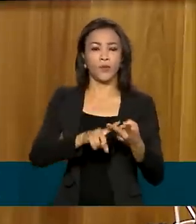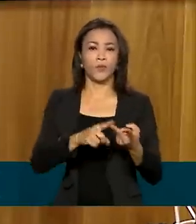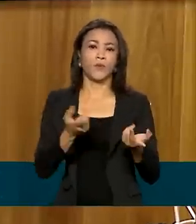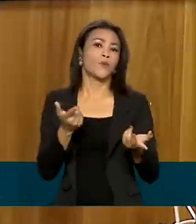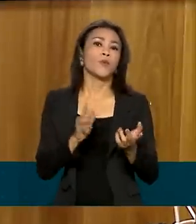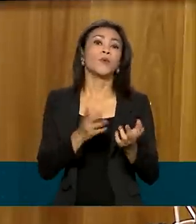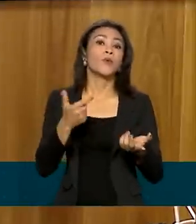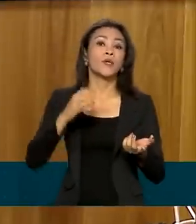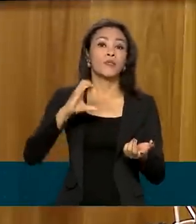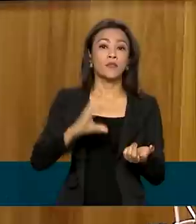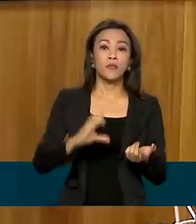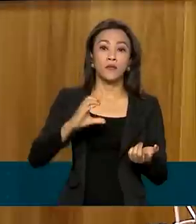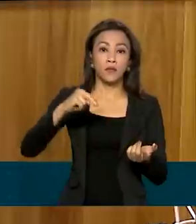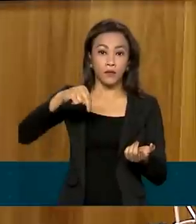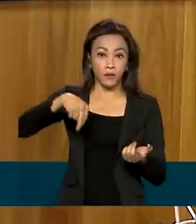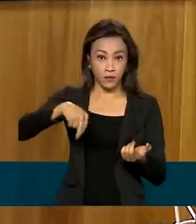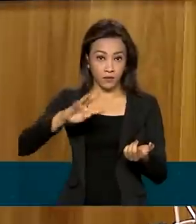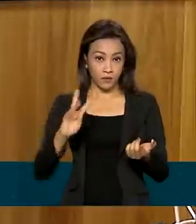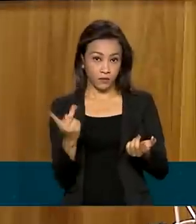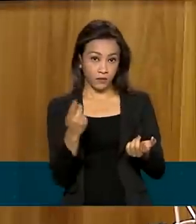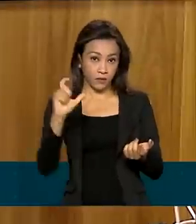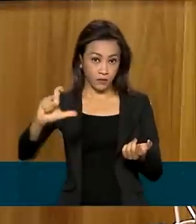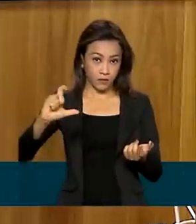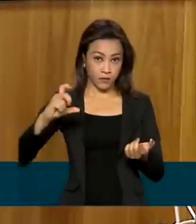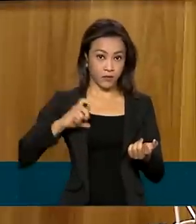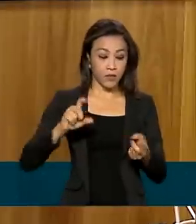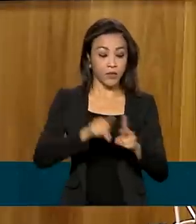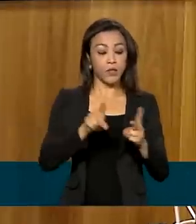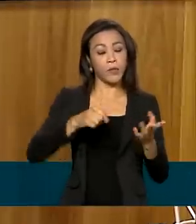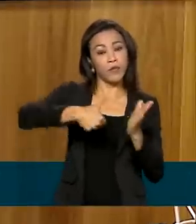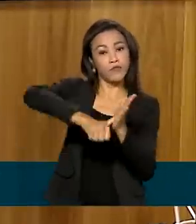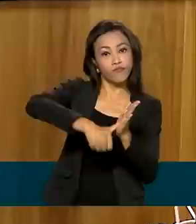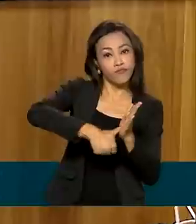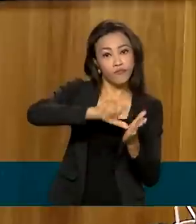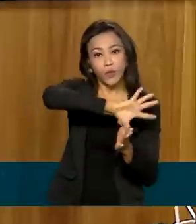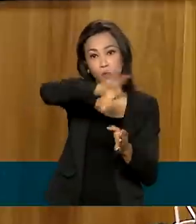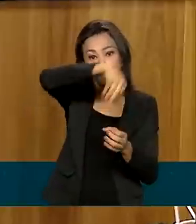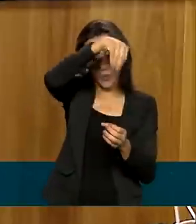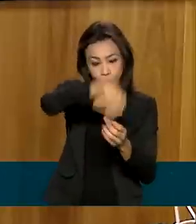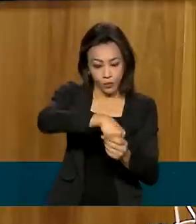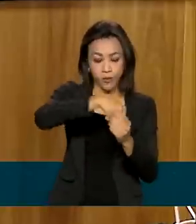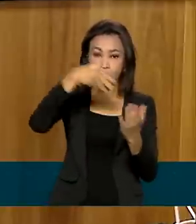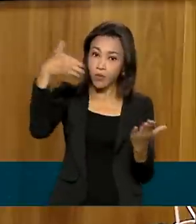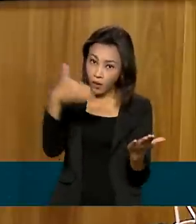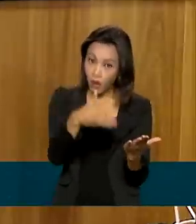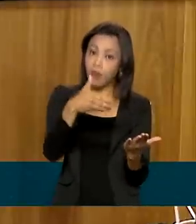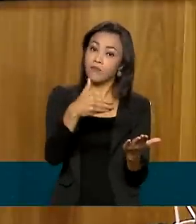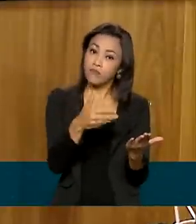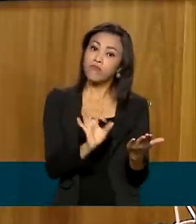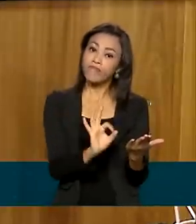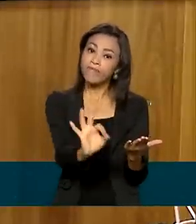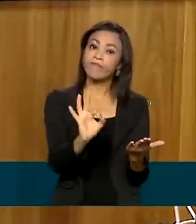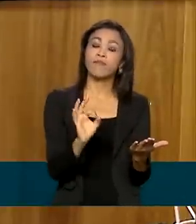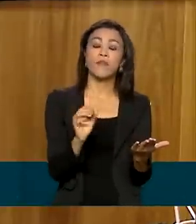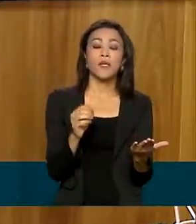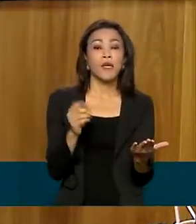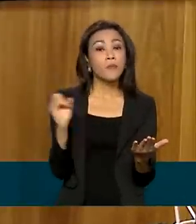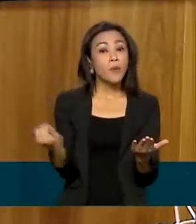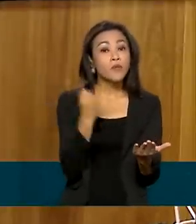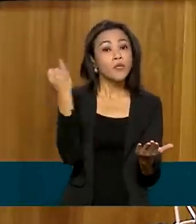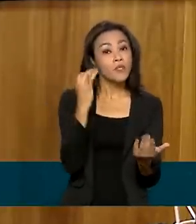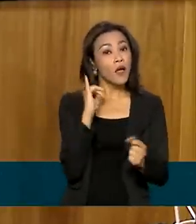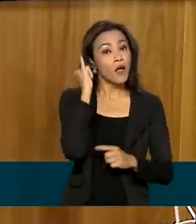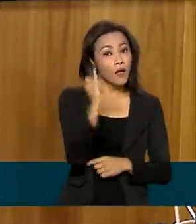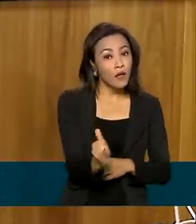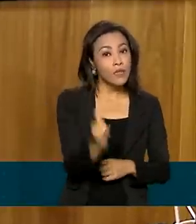Nacional de Habilitação Digital e a RG Digital como documentos válidos. É importante salientar que esses